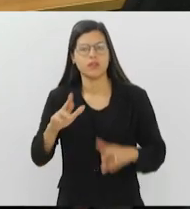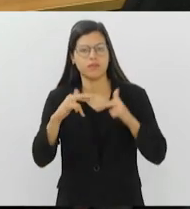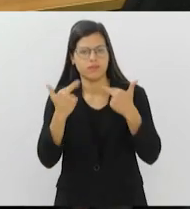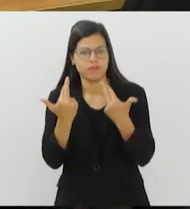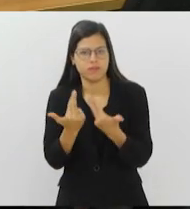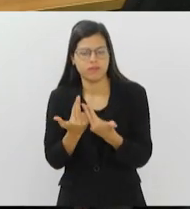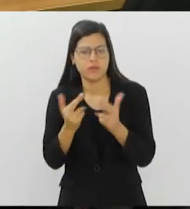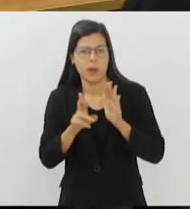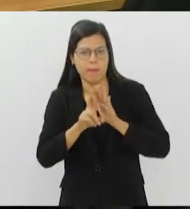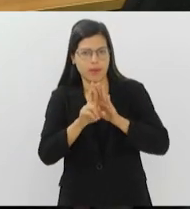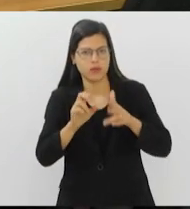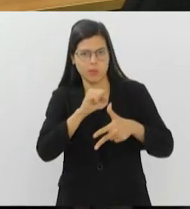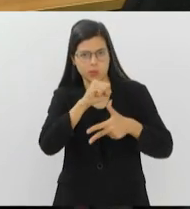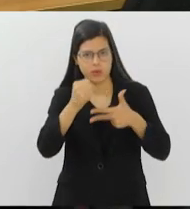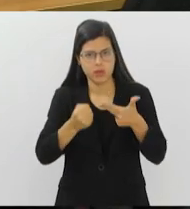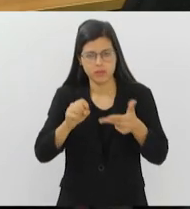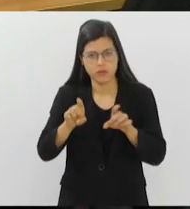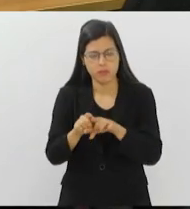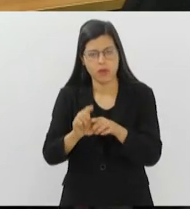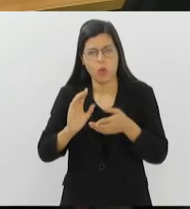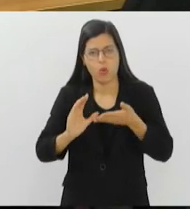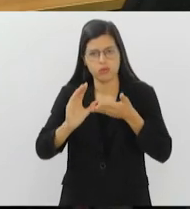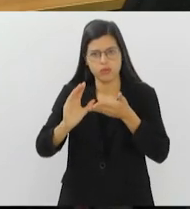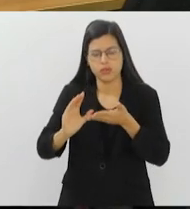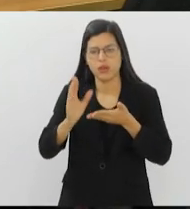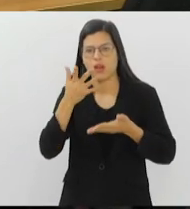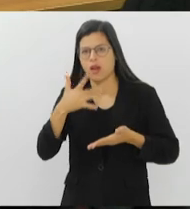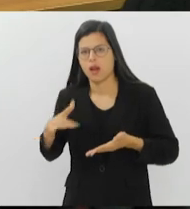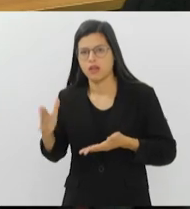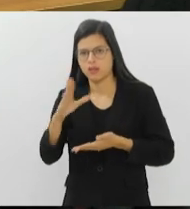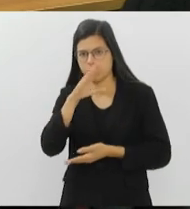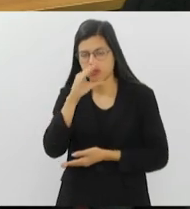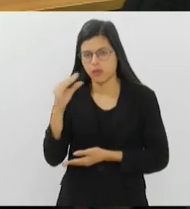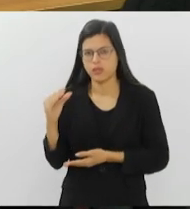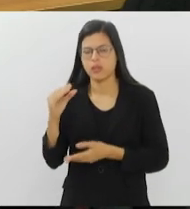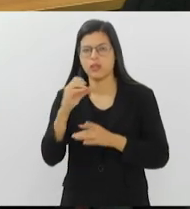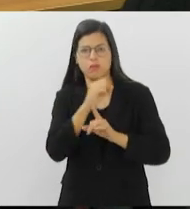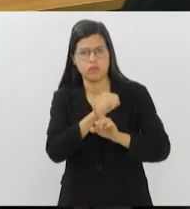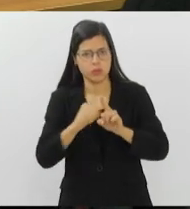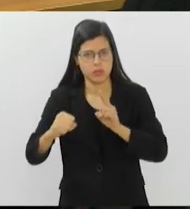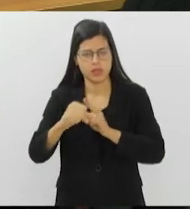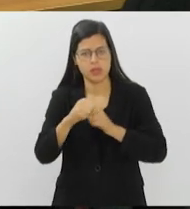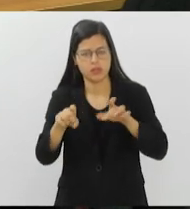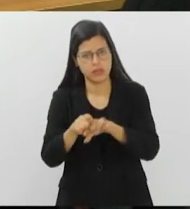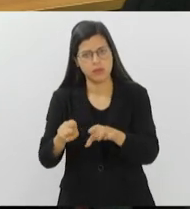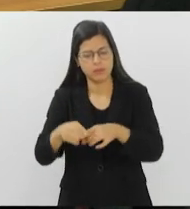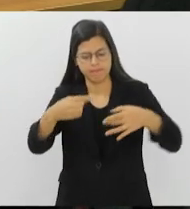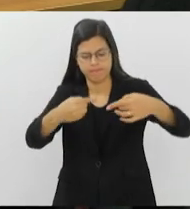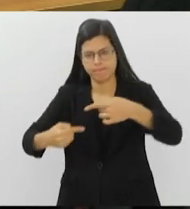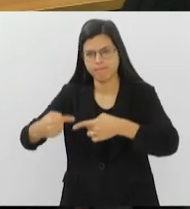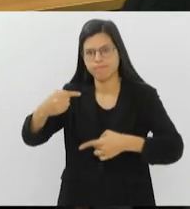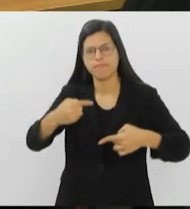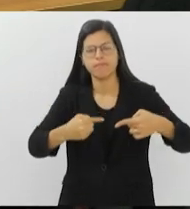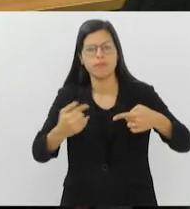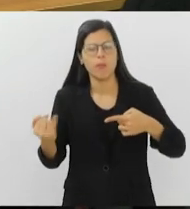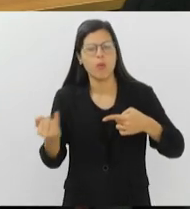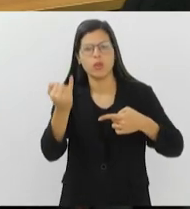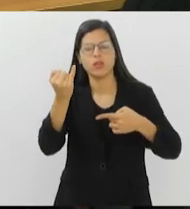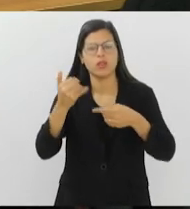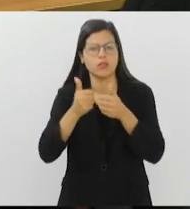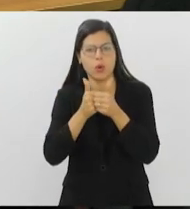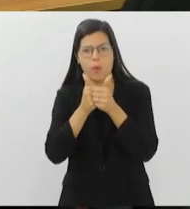três poderes de Conselhos da Criança e do Adolescente e da Sociedade Civil para debater a importância de acompanhamento